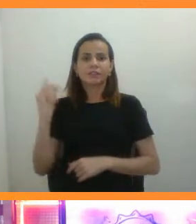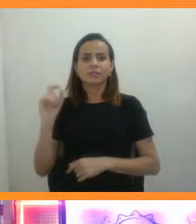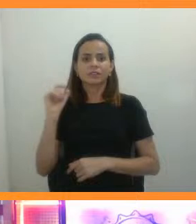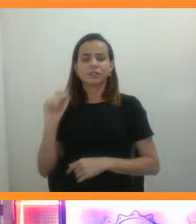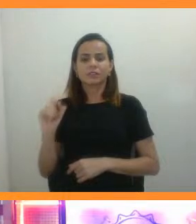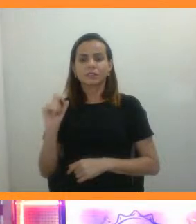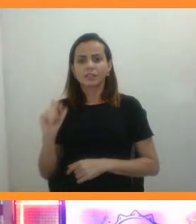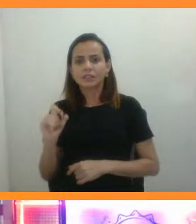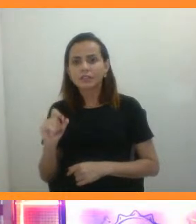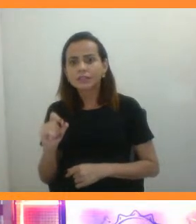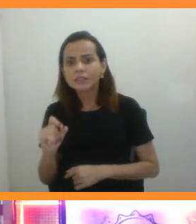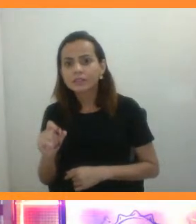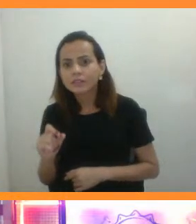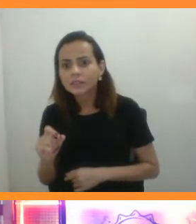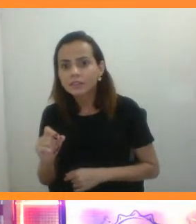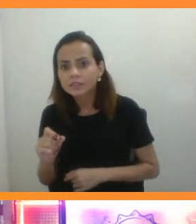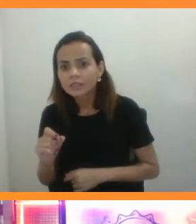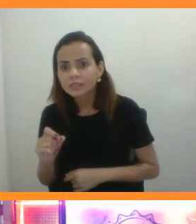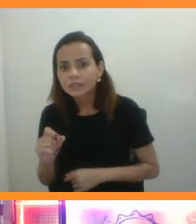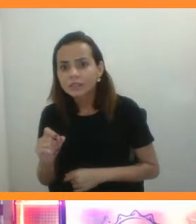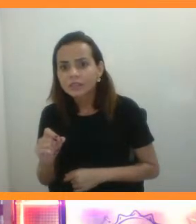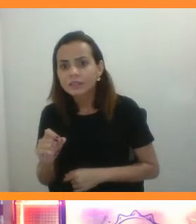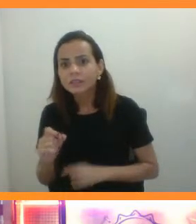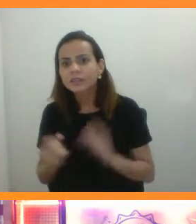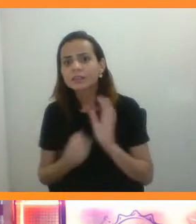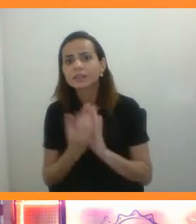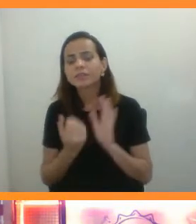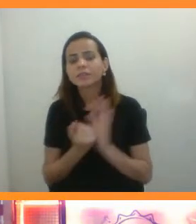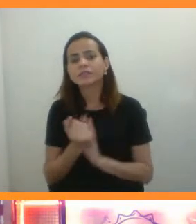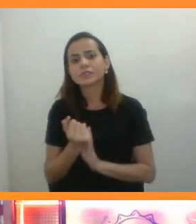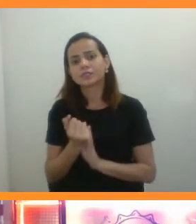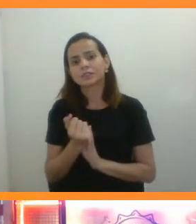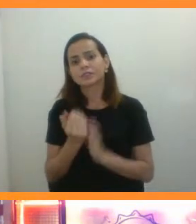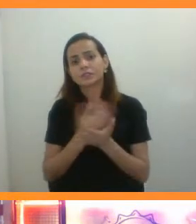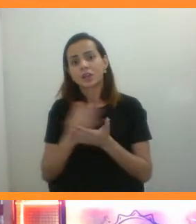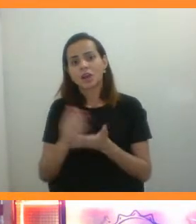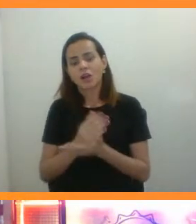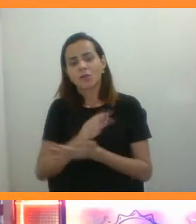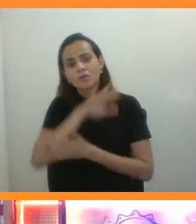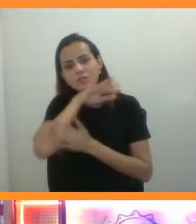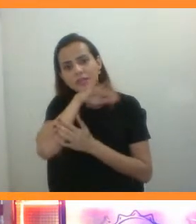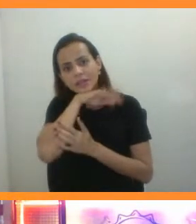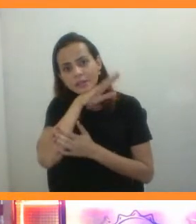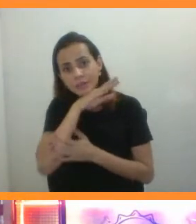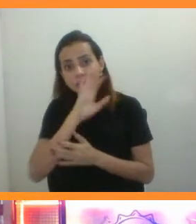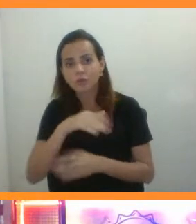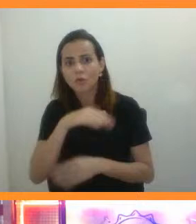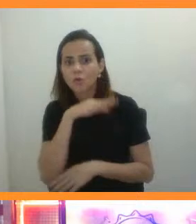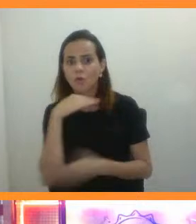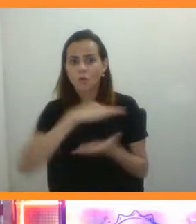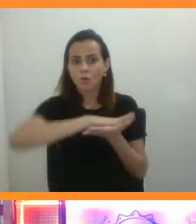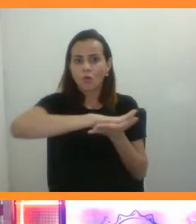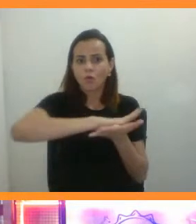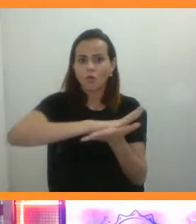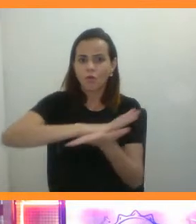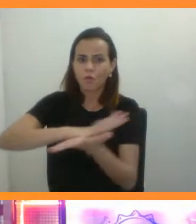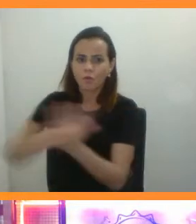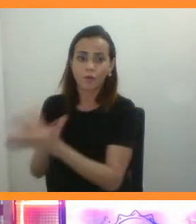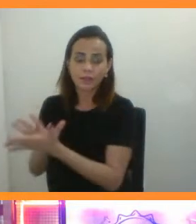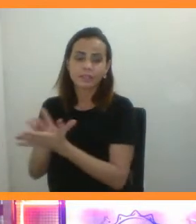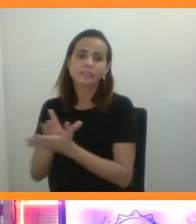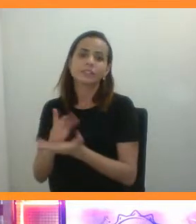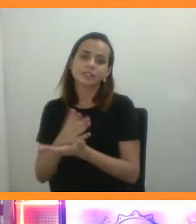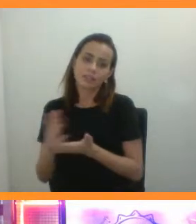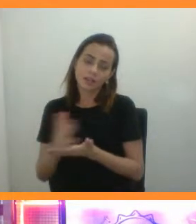reprodução de animais em extinção, né? Então, a gente tem colegas que fazem trabalho muito